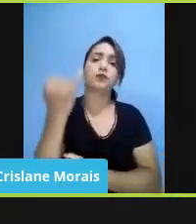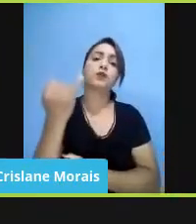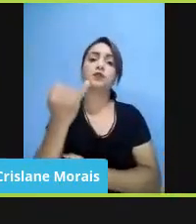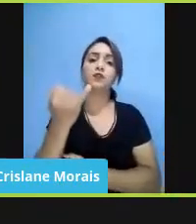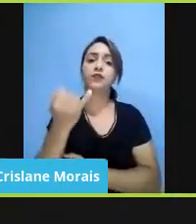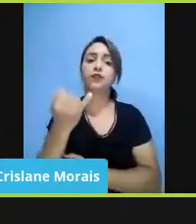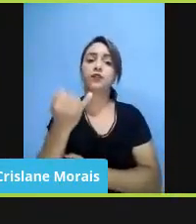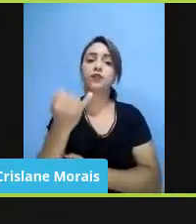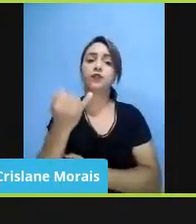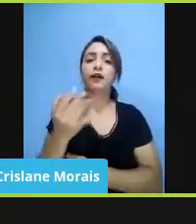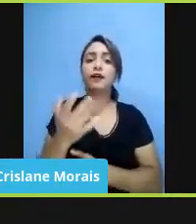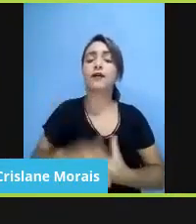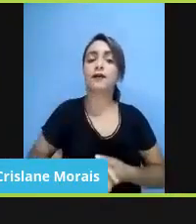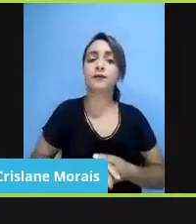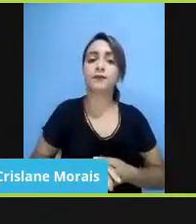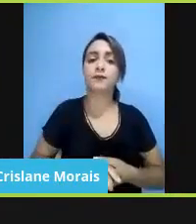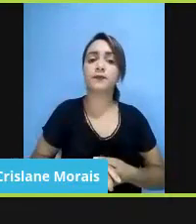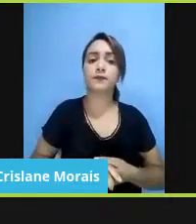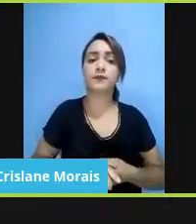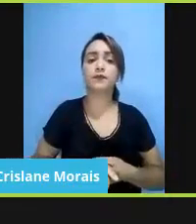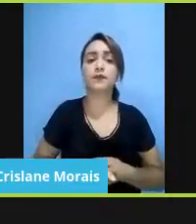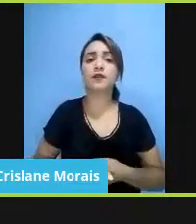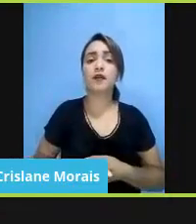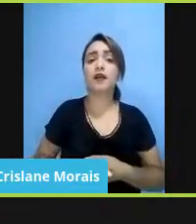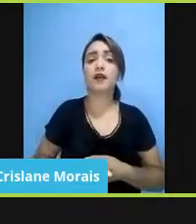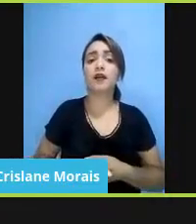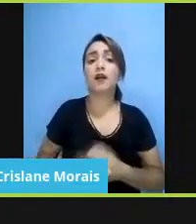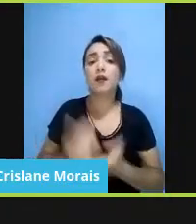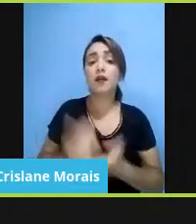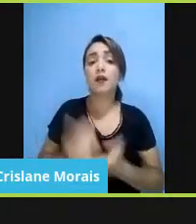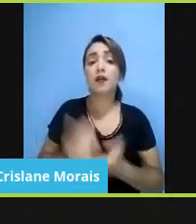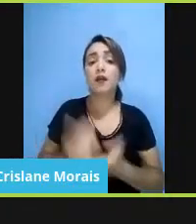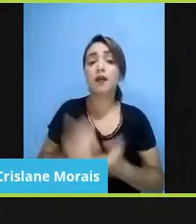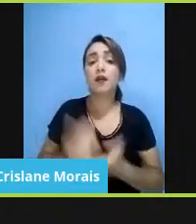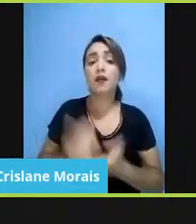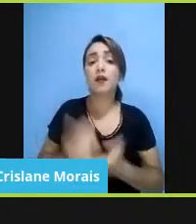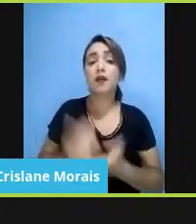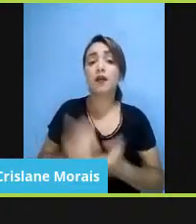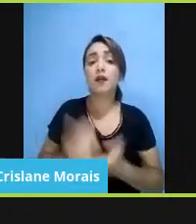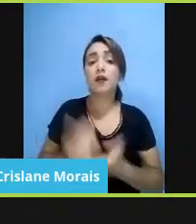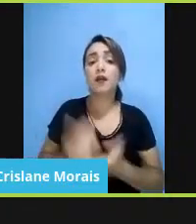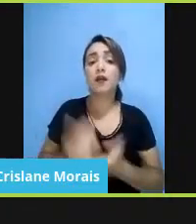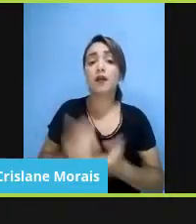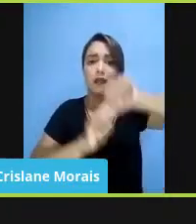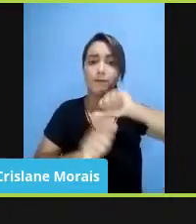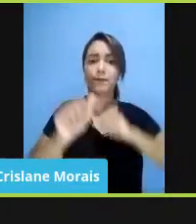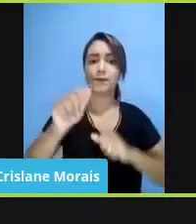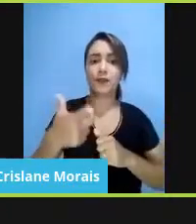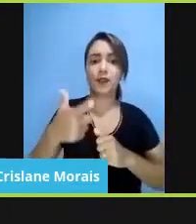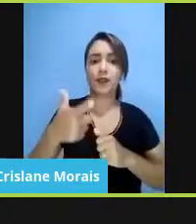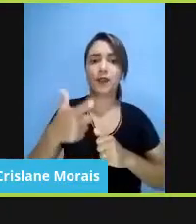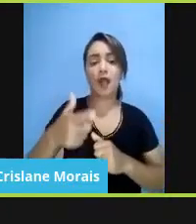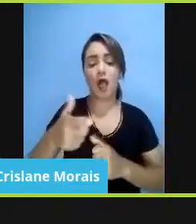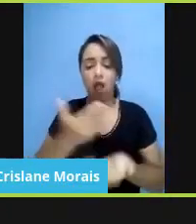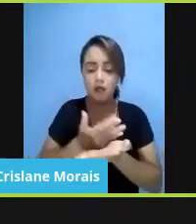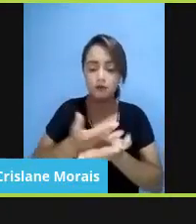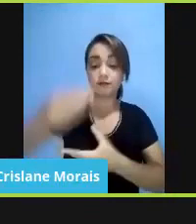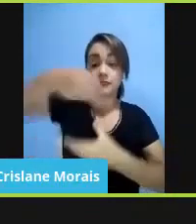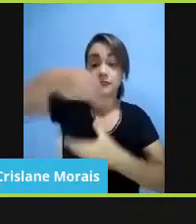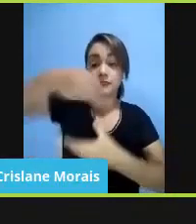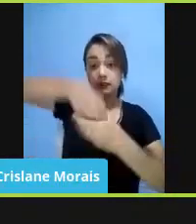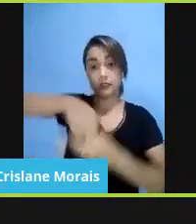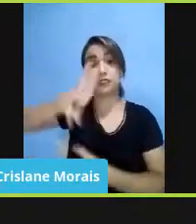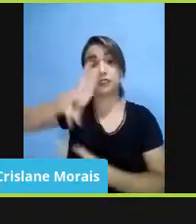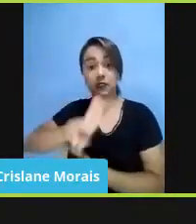de alguma maneira, transformando um pouco a universidade e a